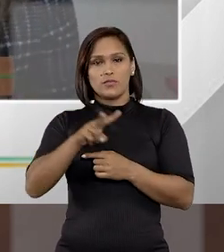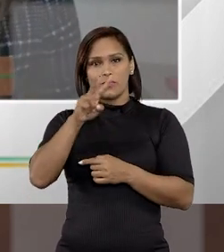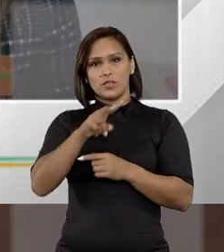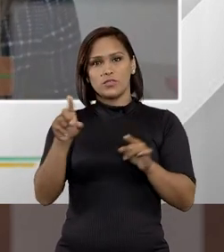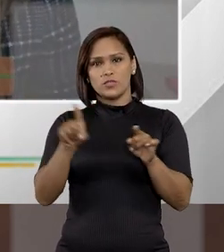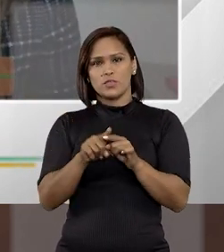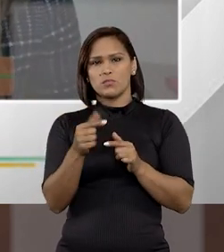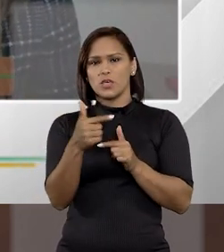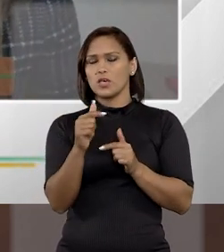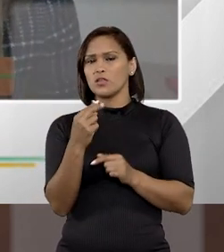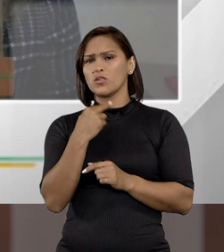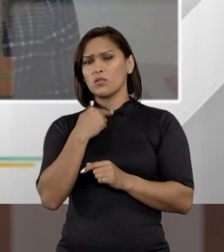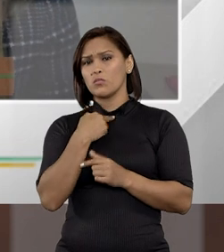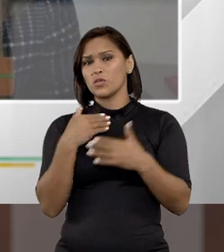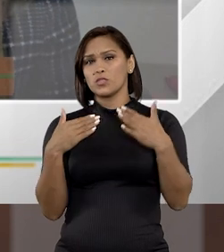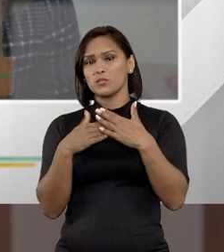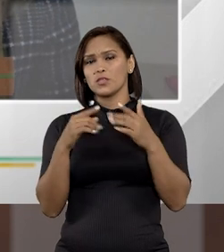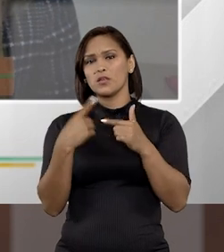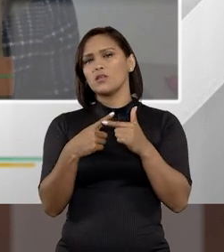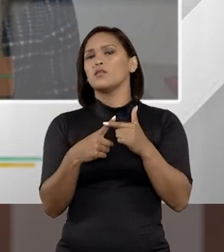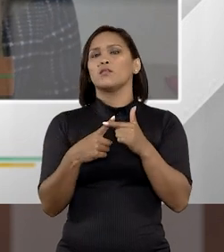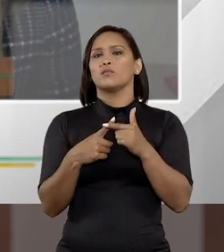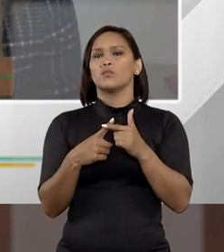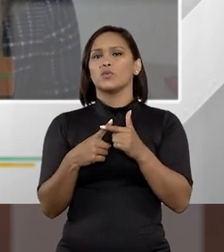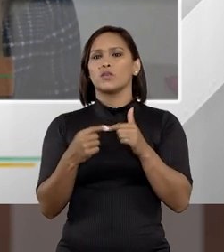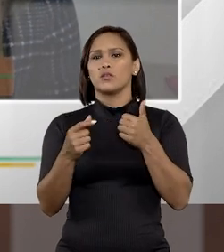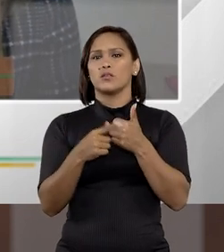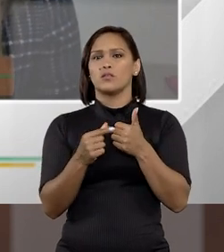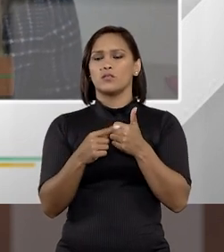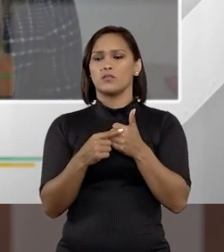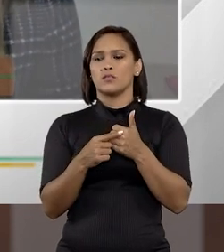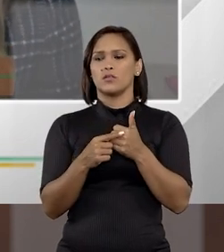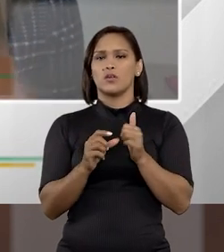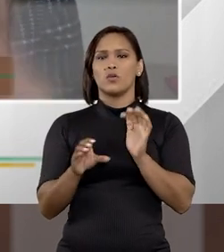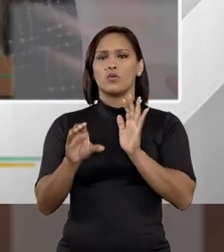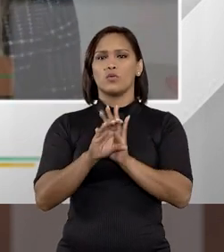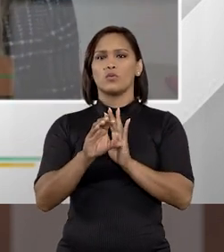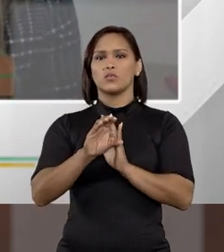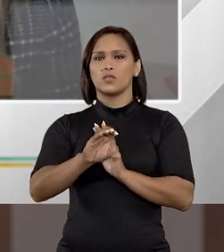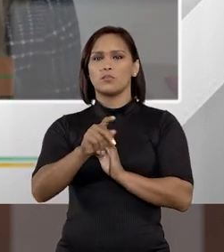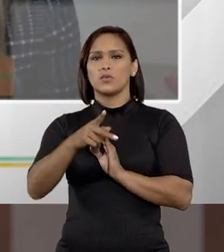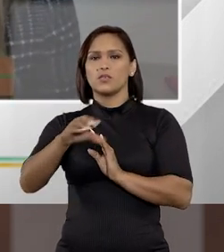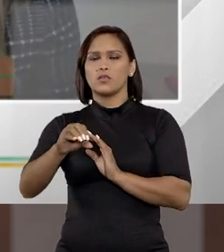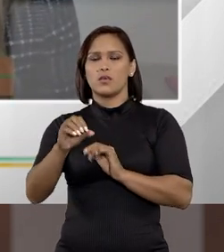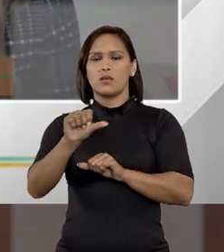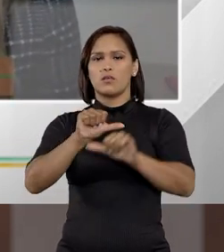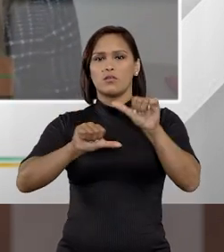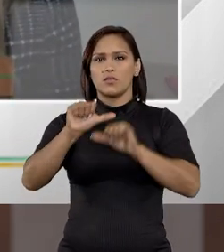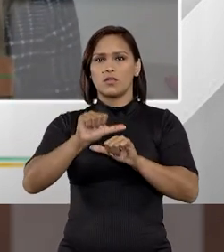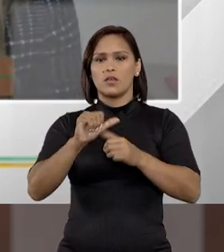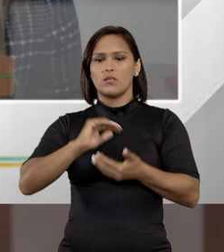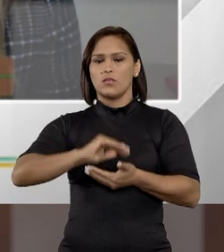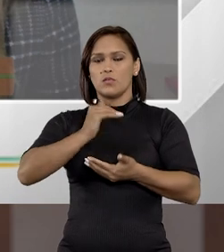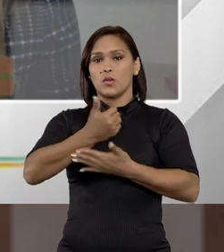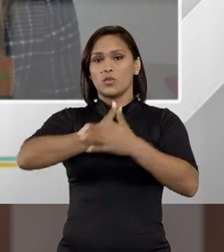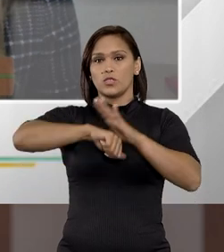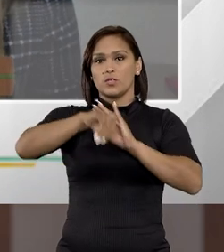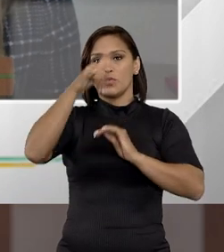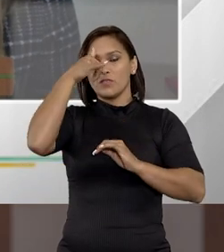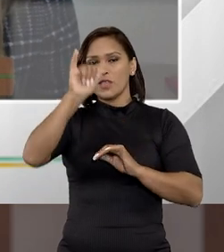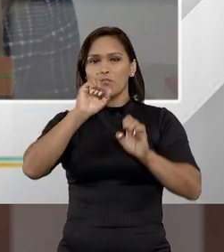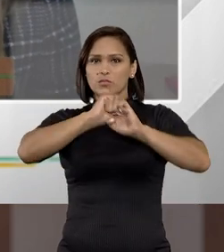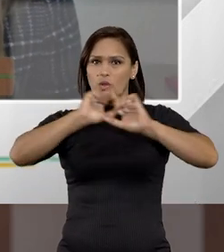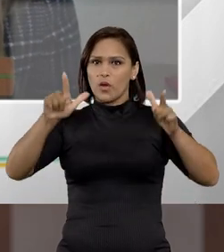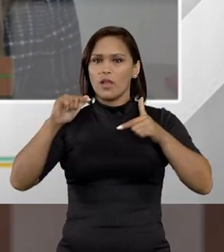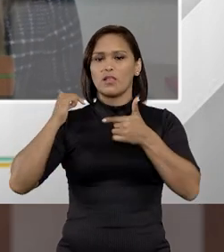minha visão não pode limitar, porque o artigo, o código de processo penal alterado pelo pacote anticrime, ele